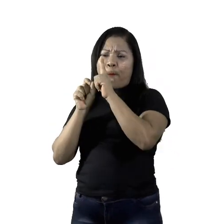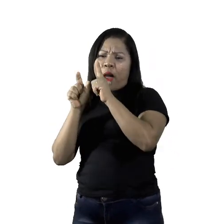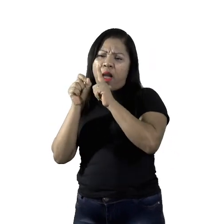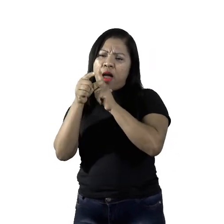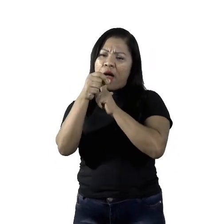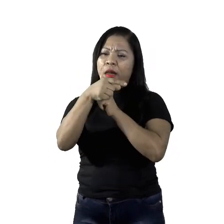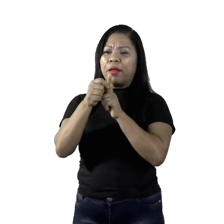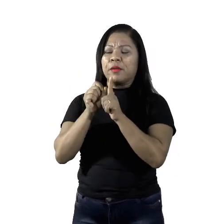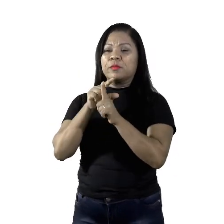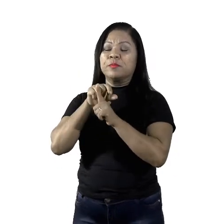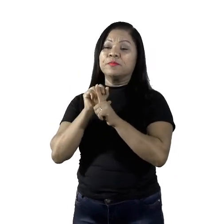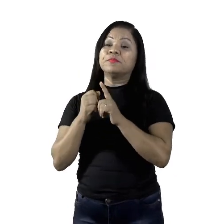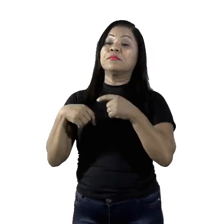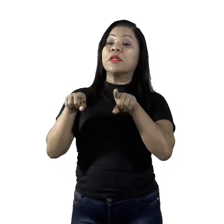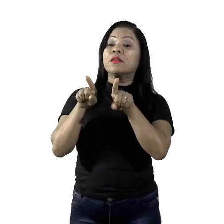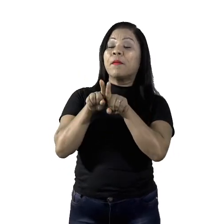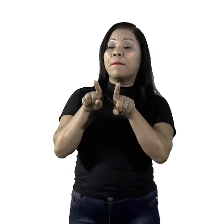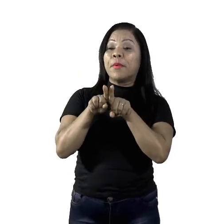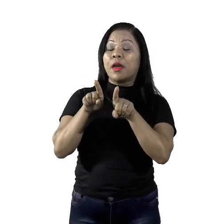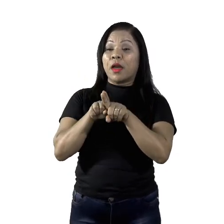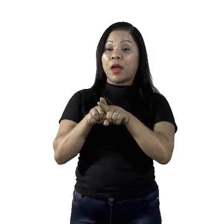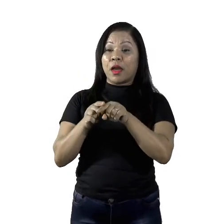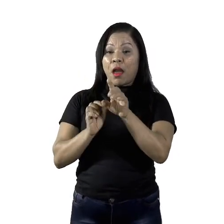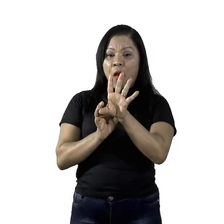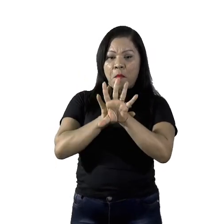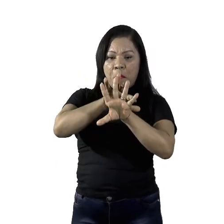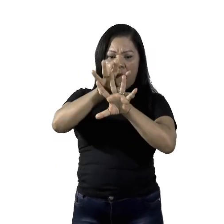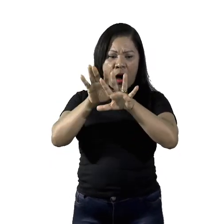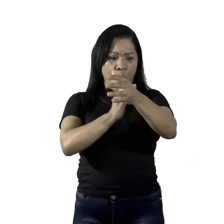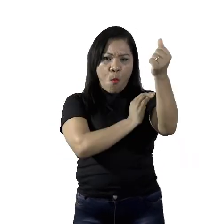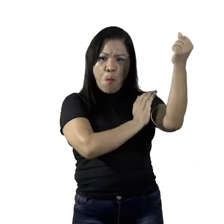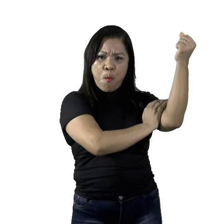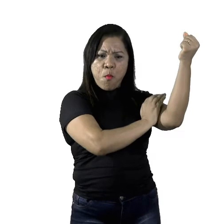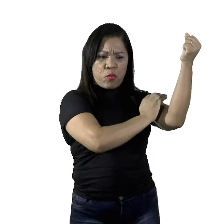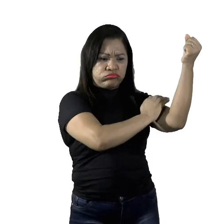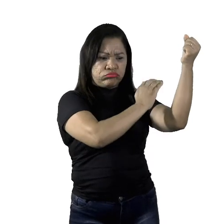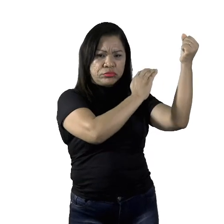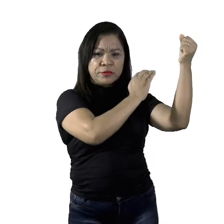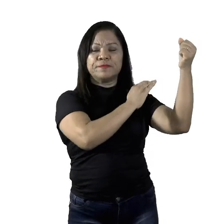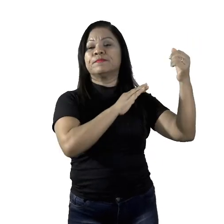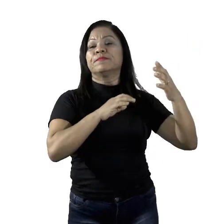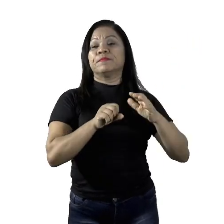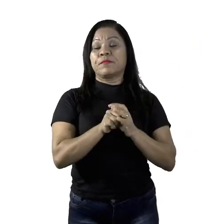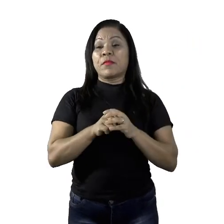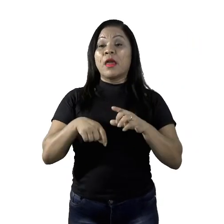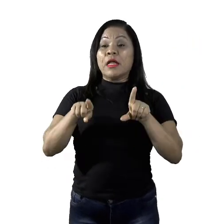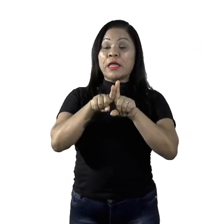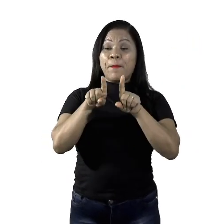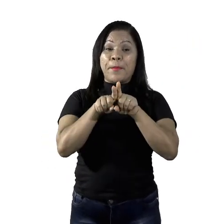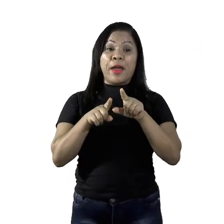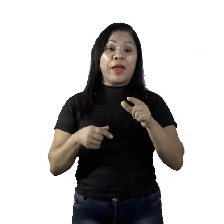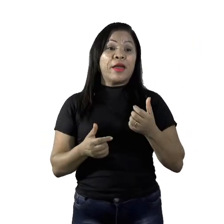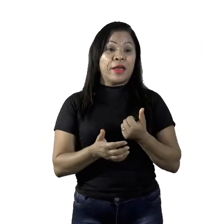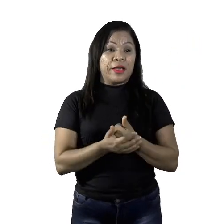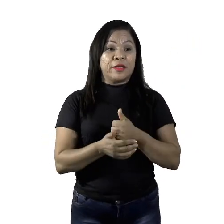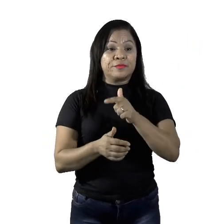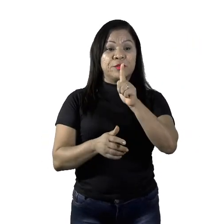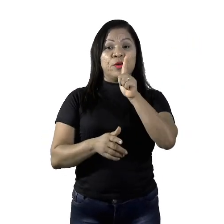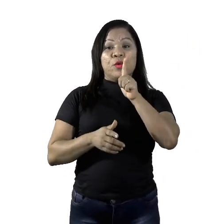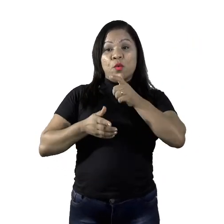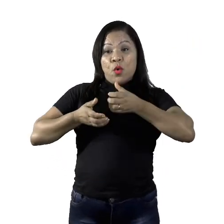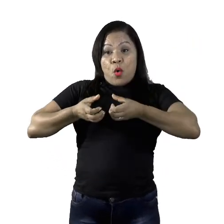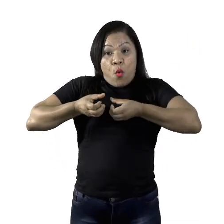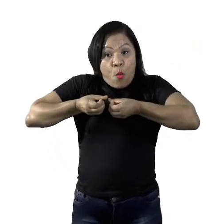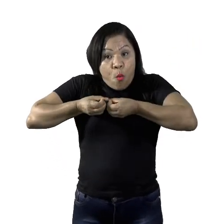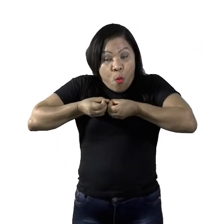pés, mãos e músculos, de formas mais rápidas. Além, é claro, do aumento do testículo. Esse aumento ocorre porque o